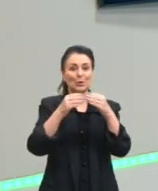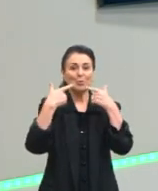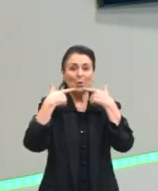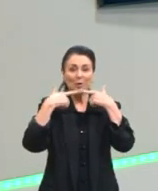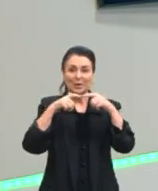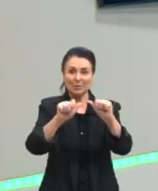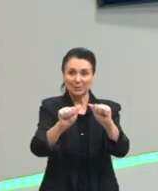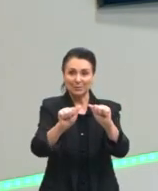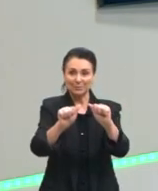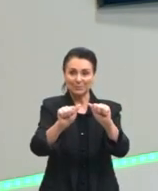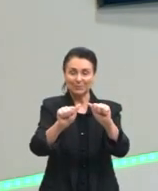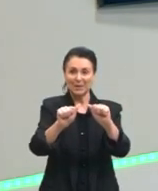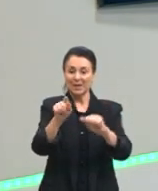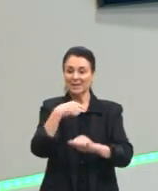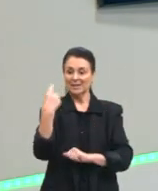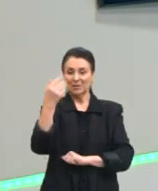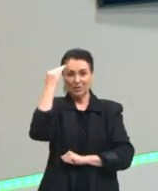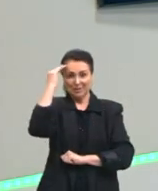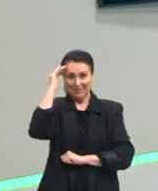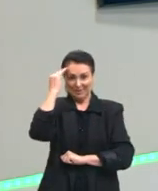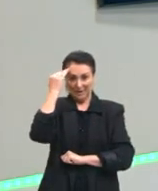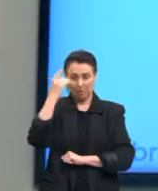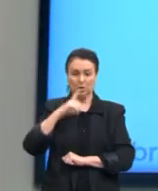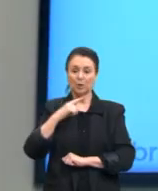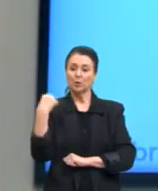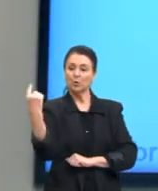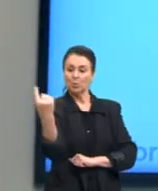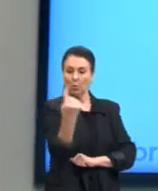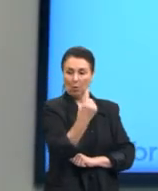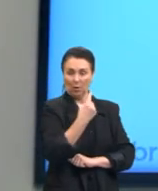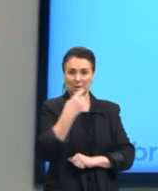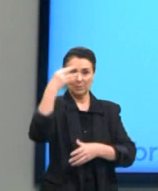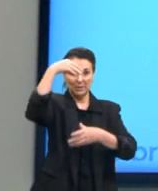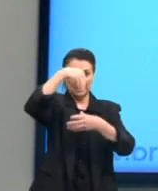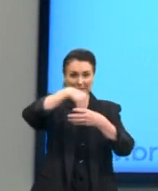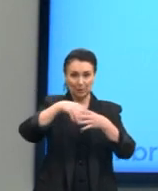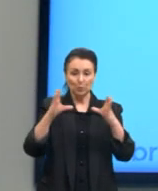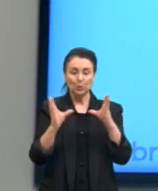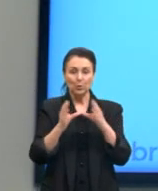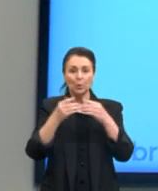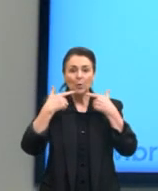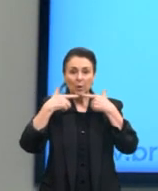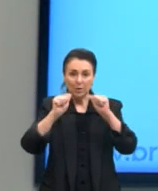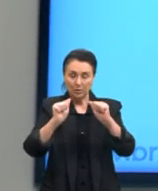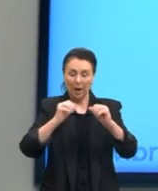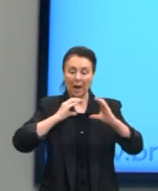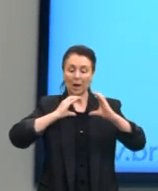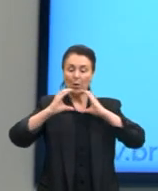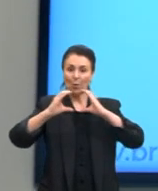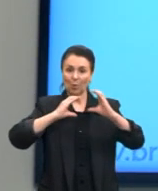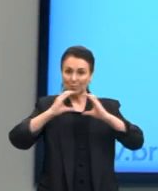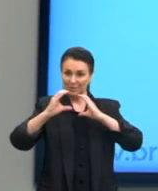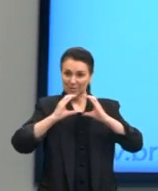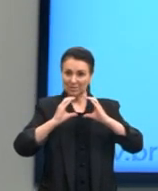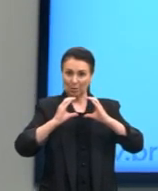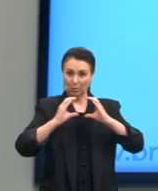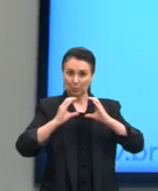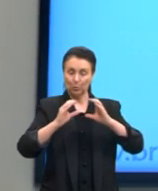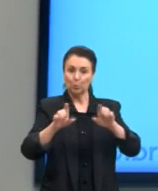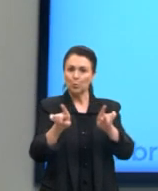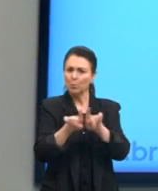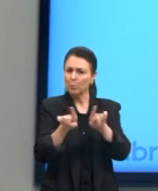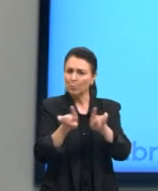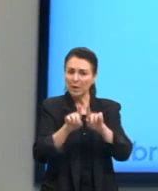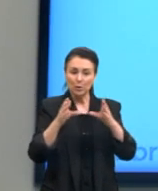Então, se a gente entende que a gente pertence a um grupo linguístico, a comunicação entre essas pessoas desse grupo linguístico vai